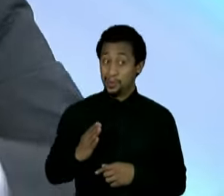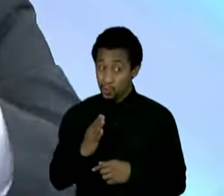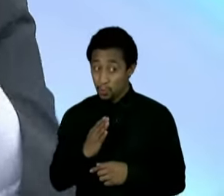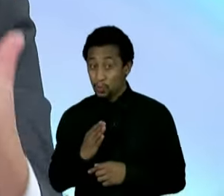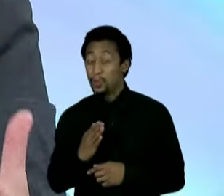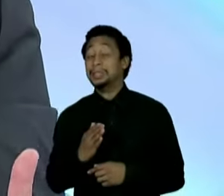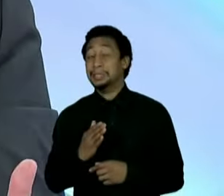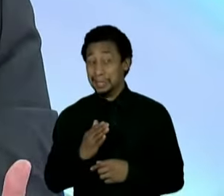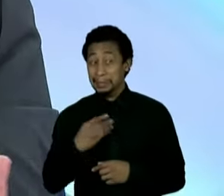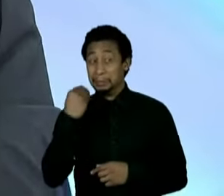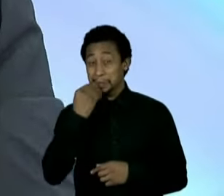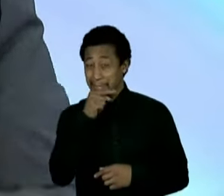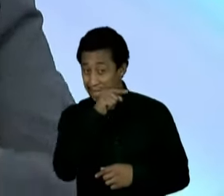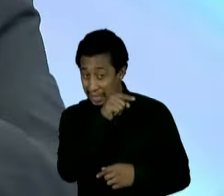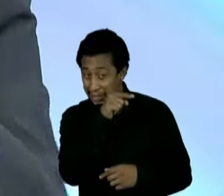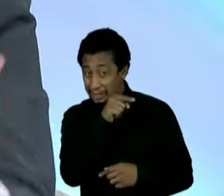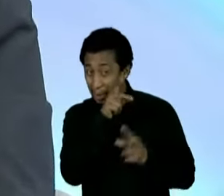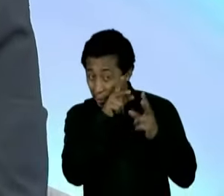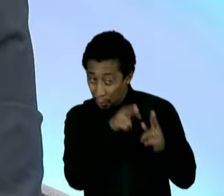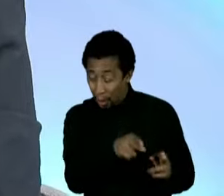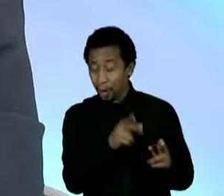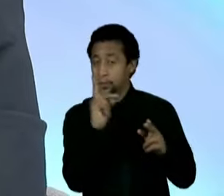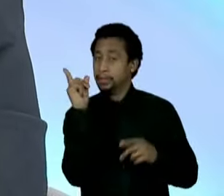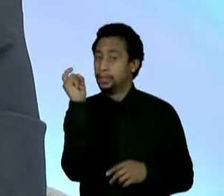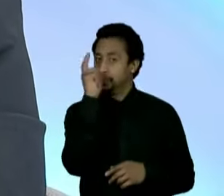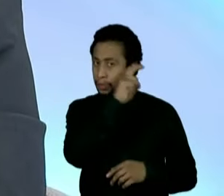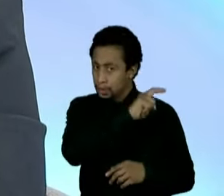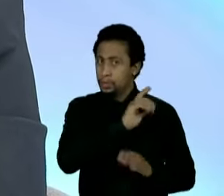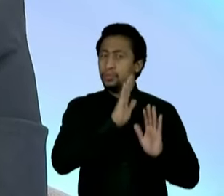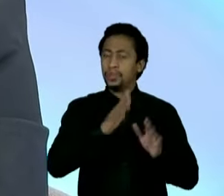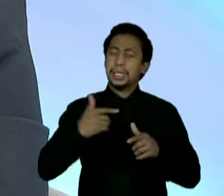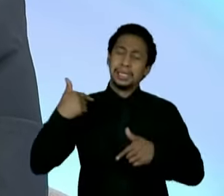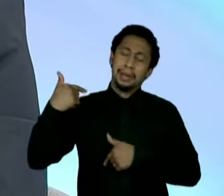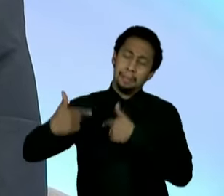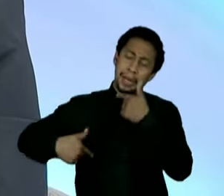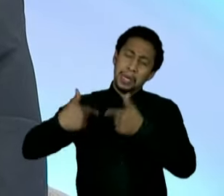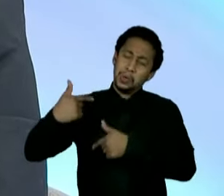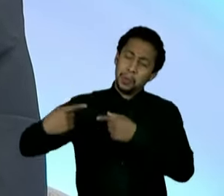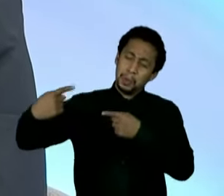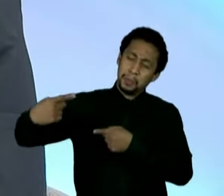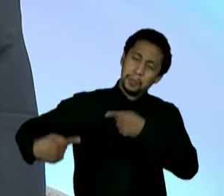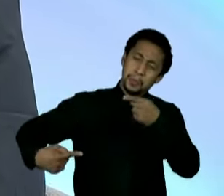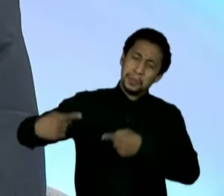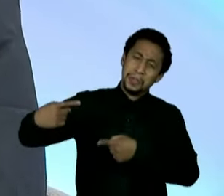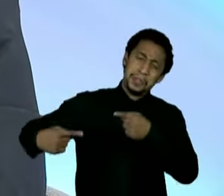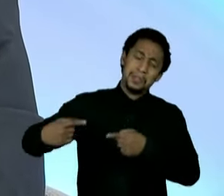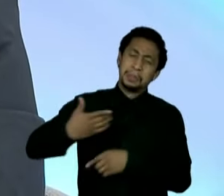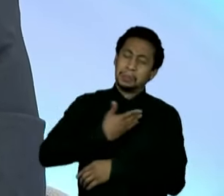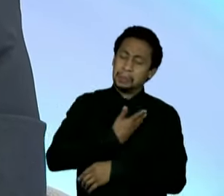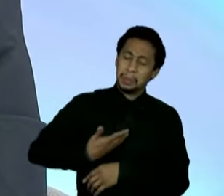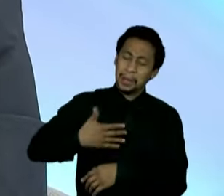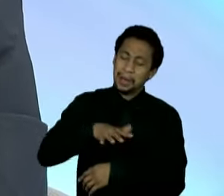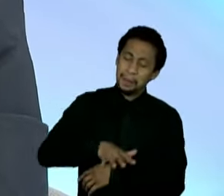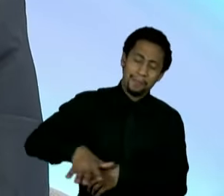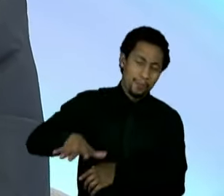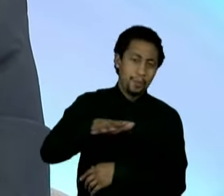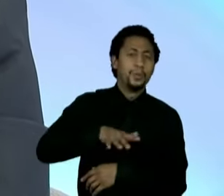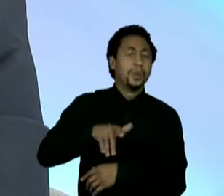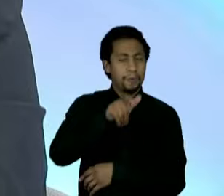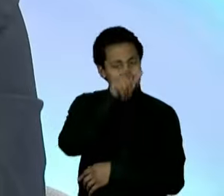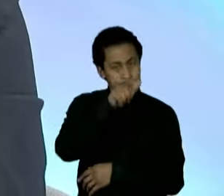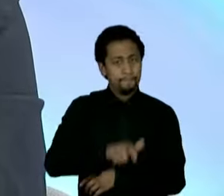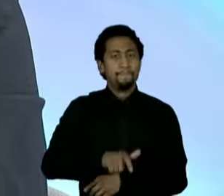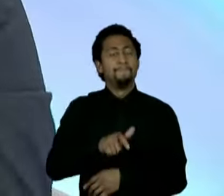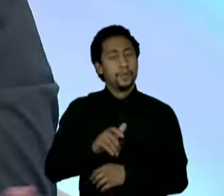tem de vida pública, de vida exercendo funções públicas, é um homem muito preparado e